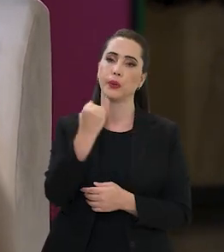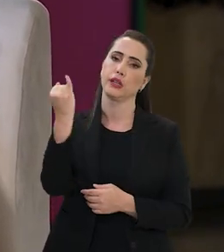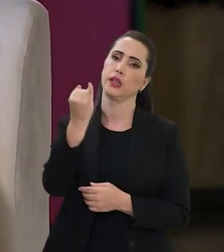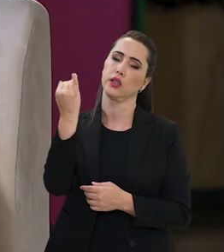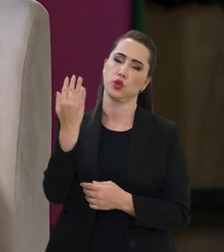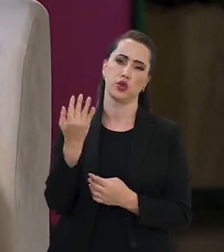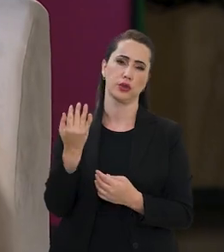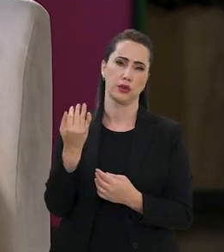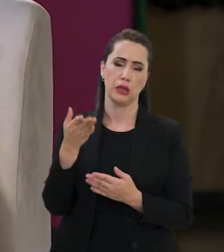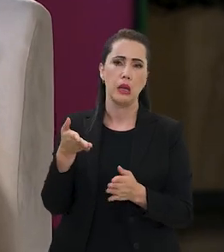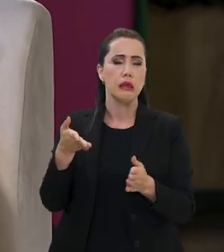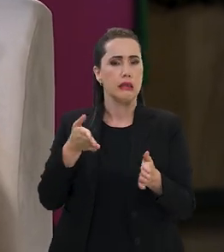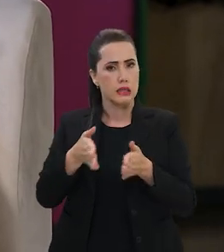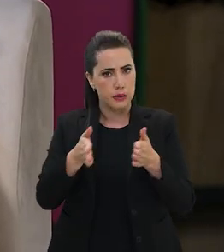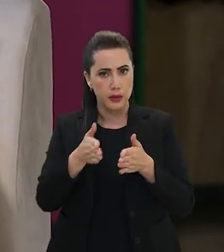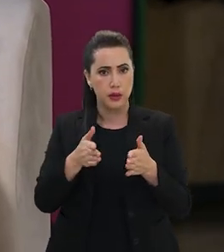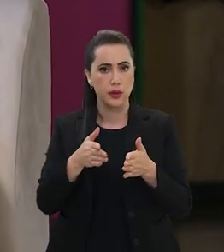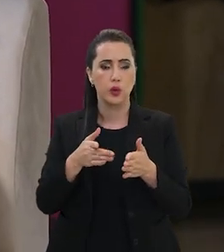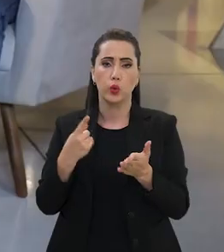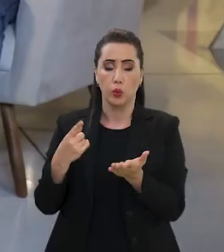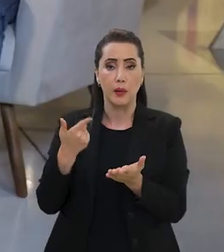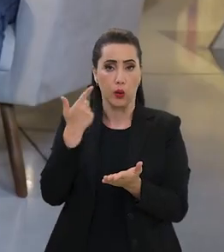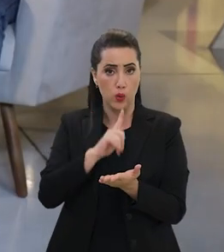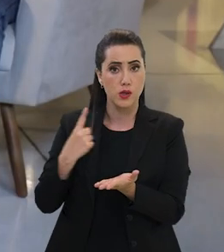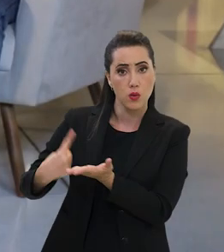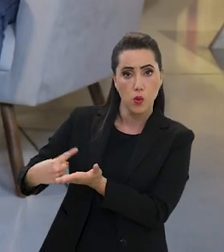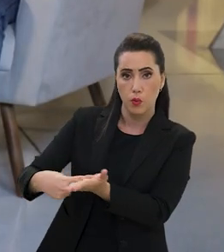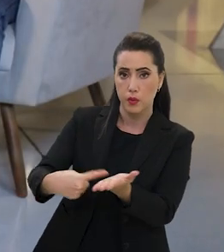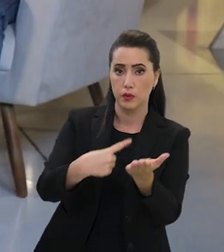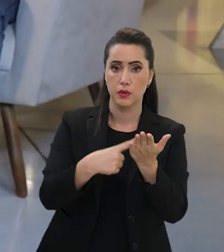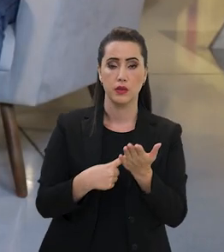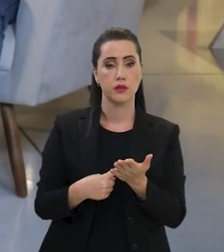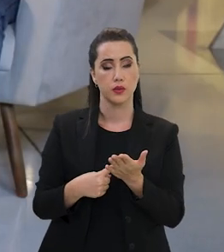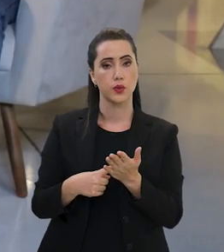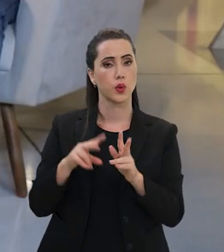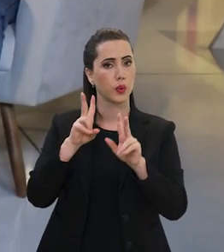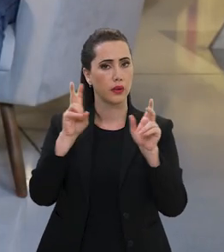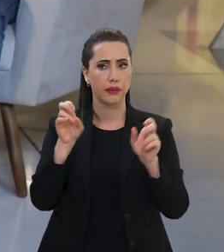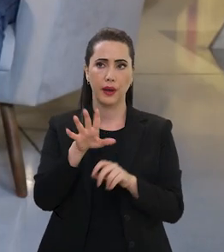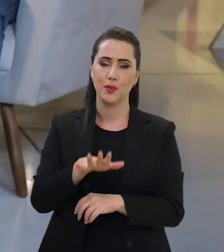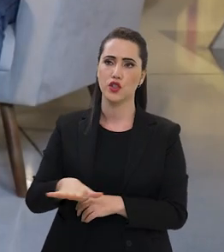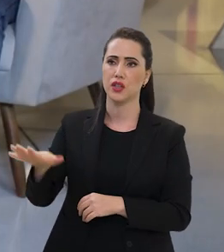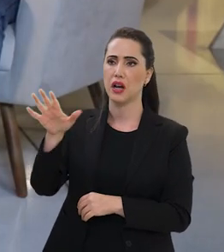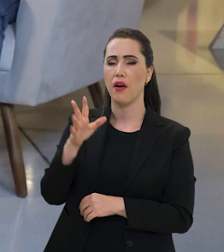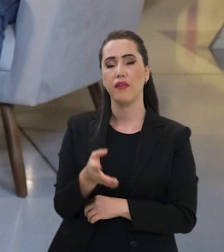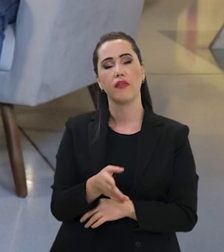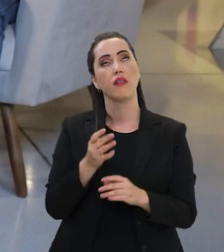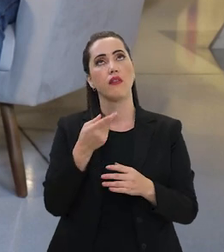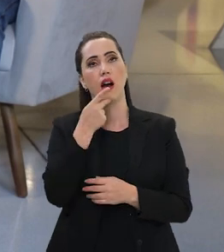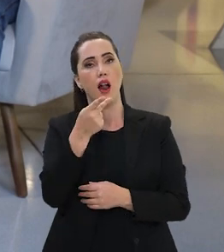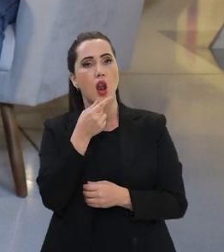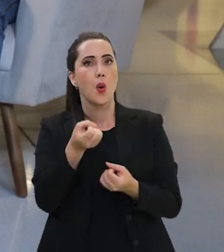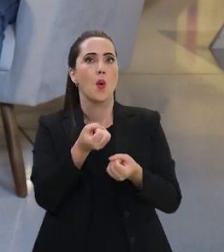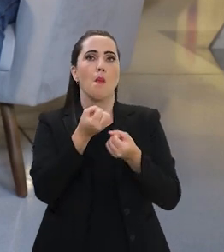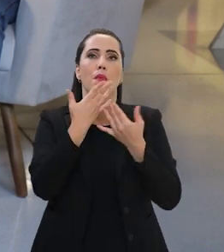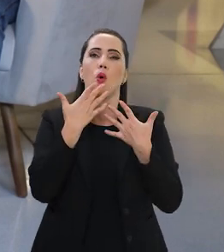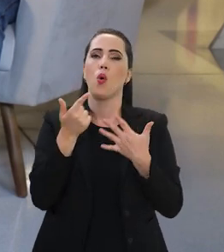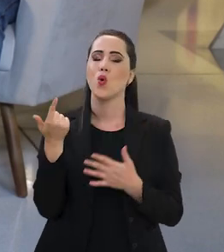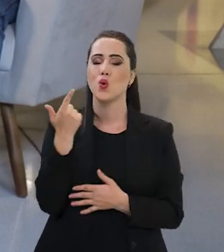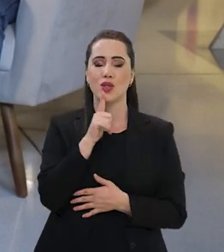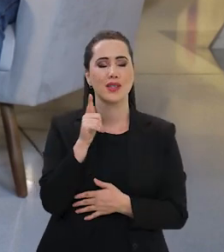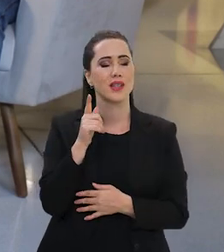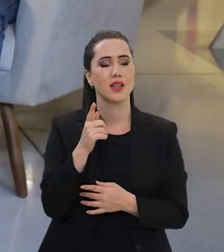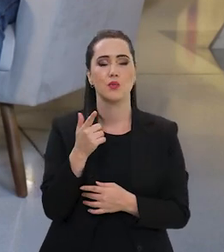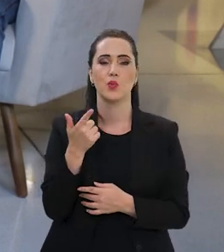pressupostos absolutamente fundamentais para uma pactuação. A fala geral é que, por que bom, voltamos a poder